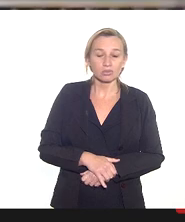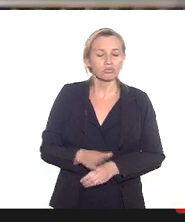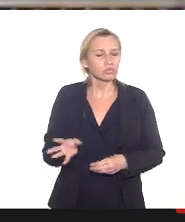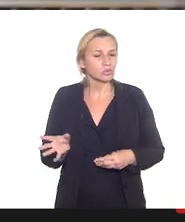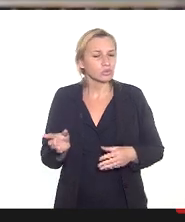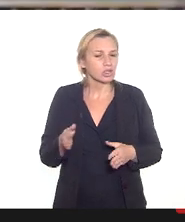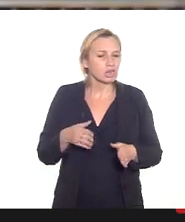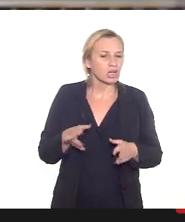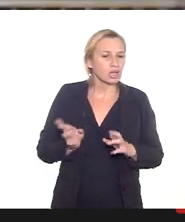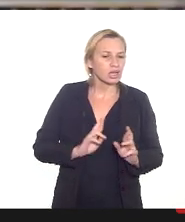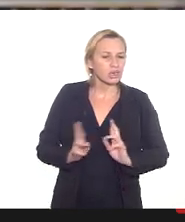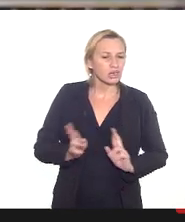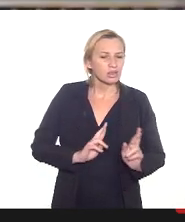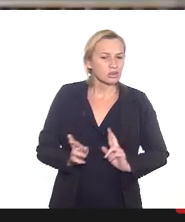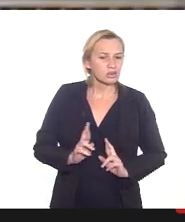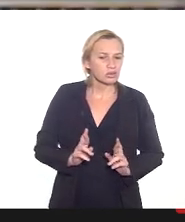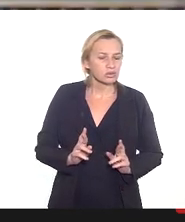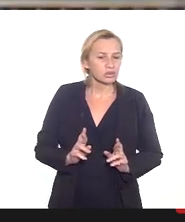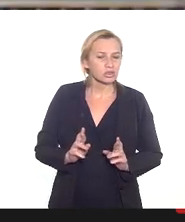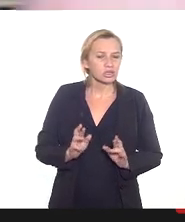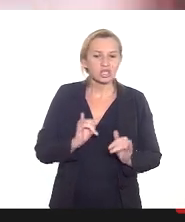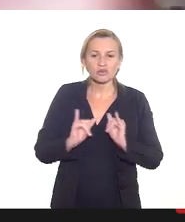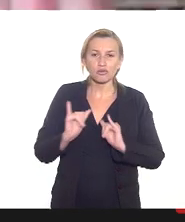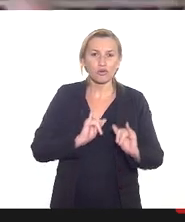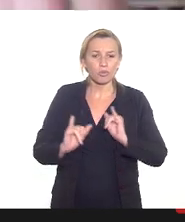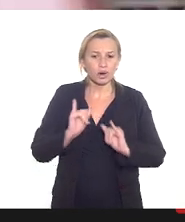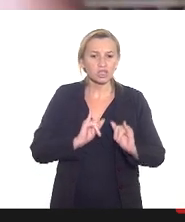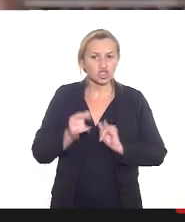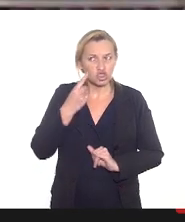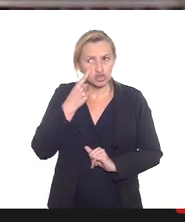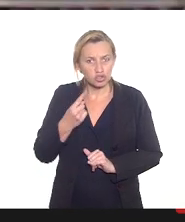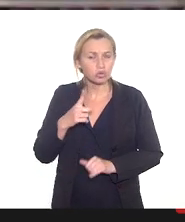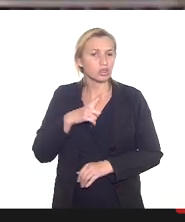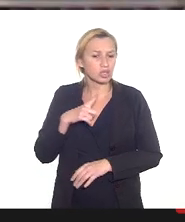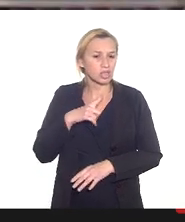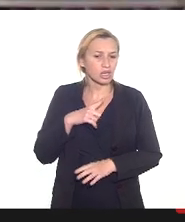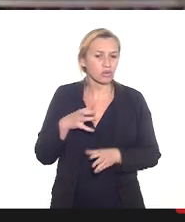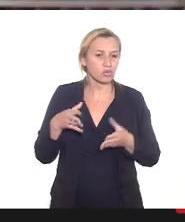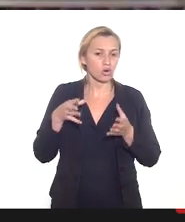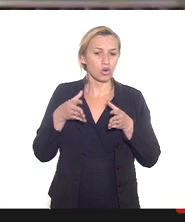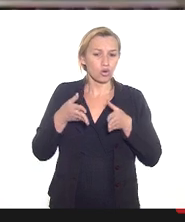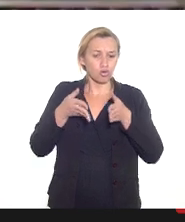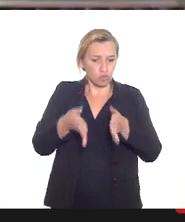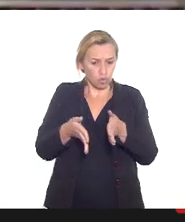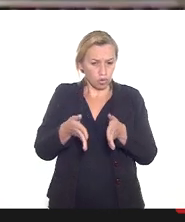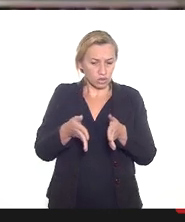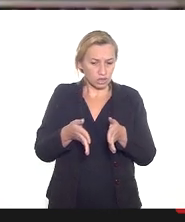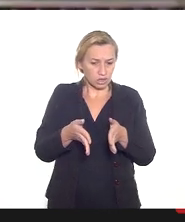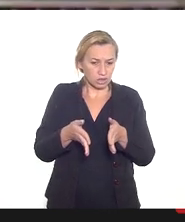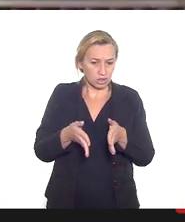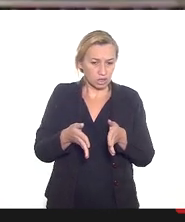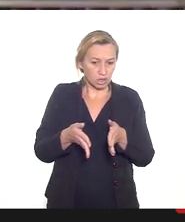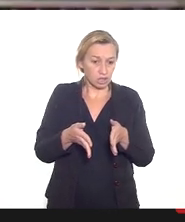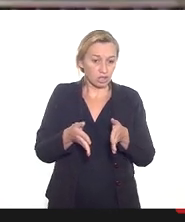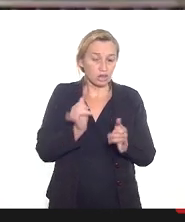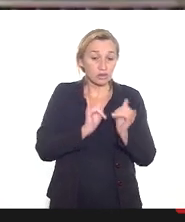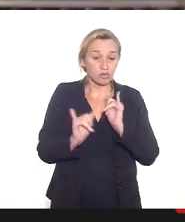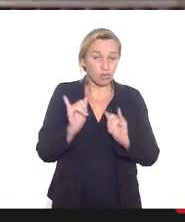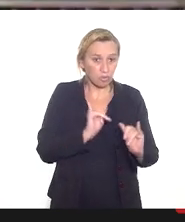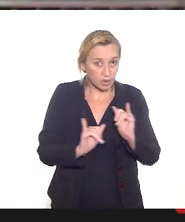relação a informação a gente viu que tem uma questão central um nó que é a